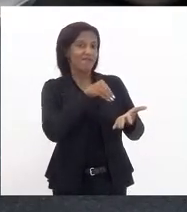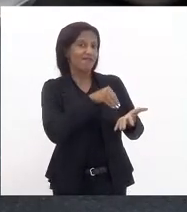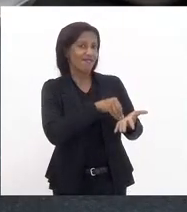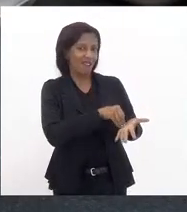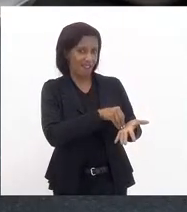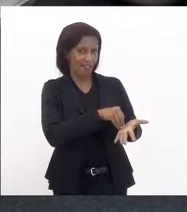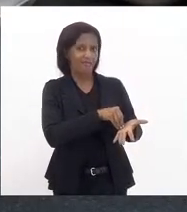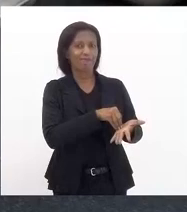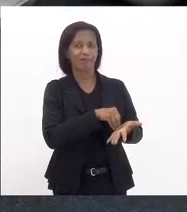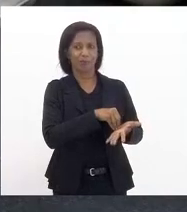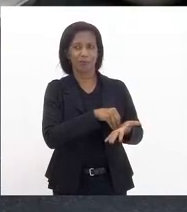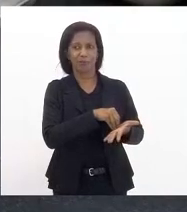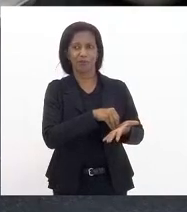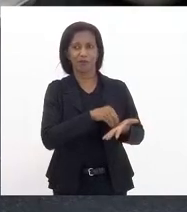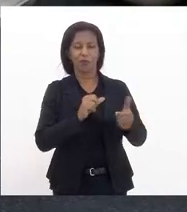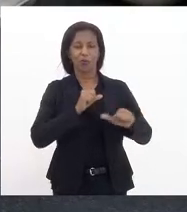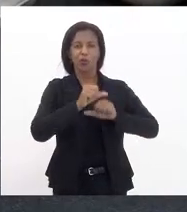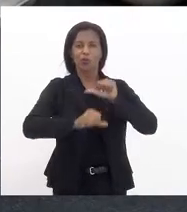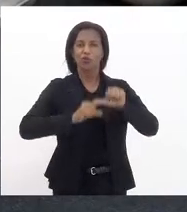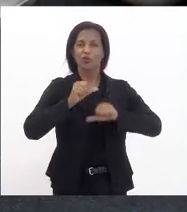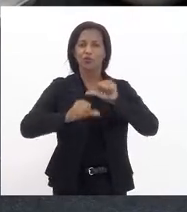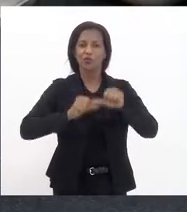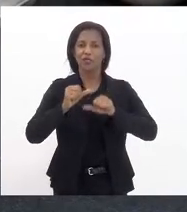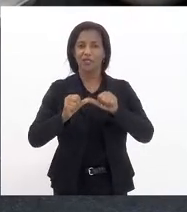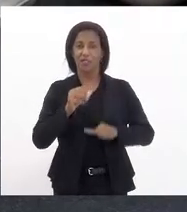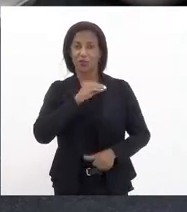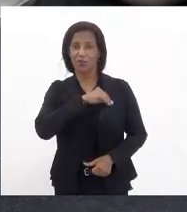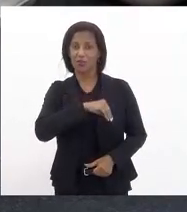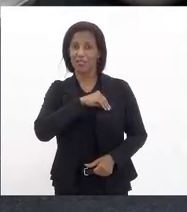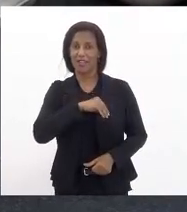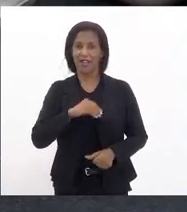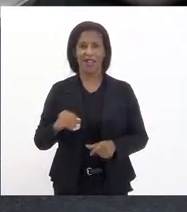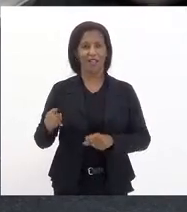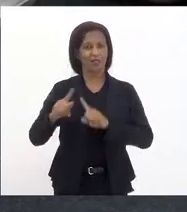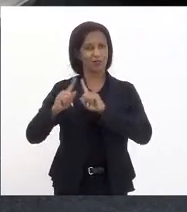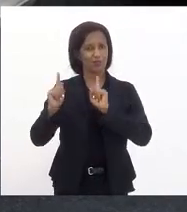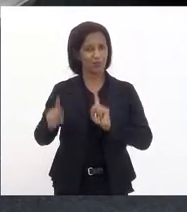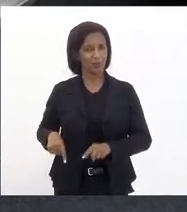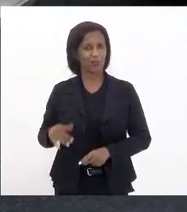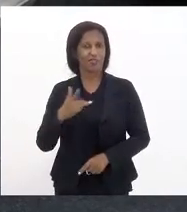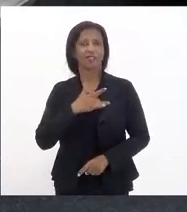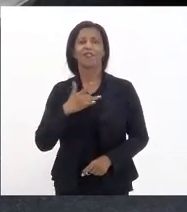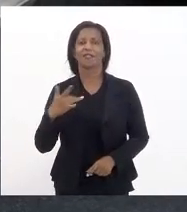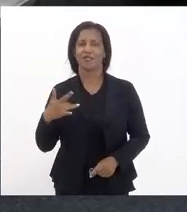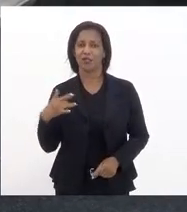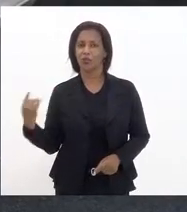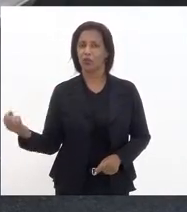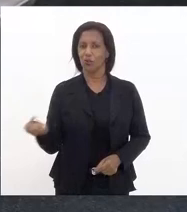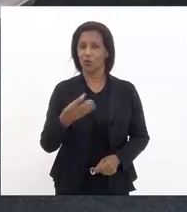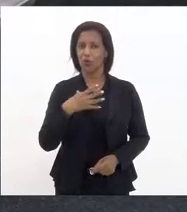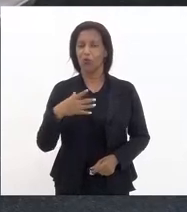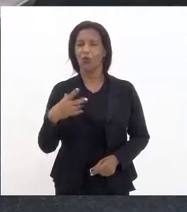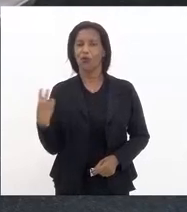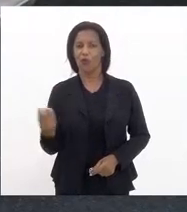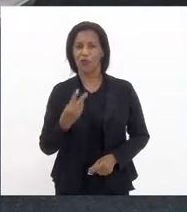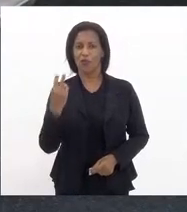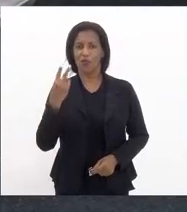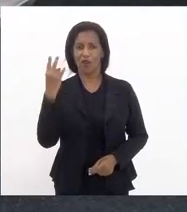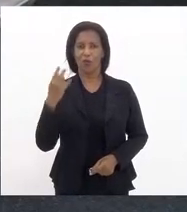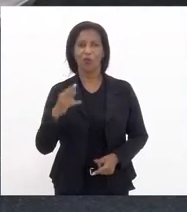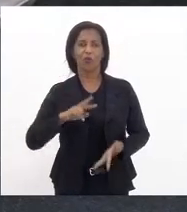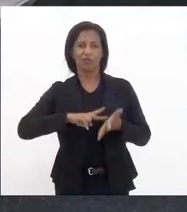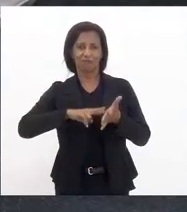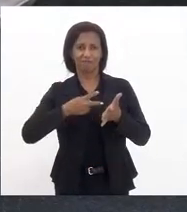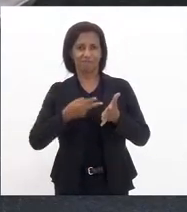da modificação do salário dos servidores da área da saúde dos novos valores dessa